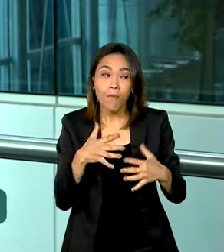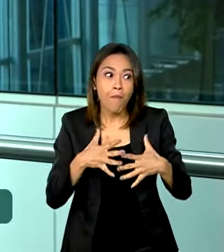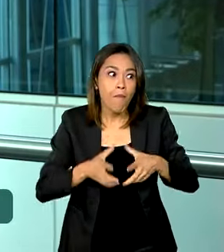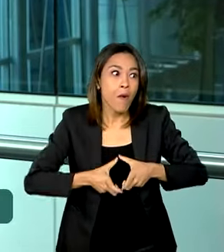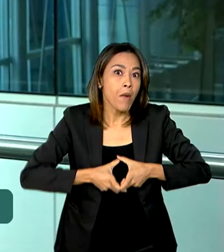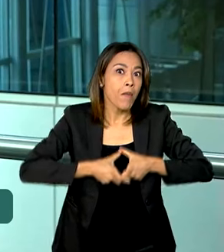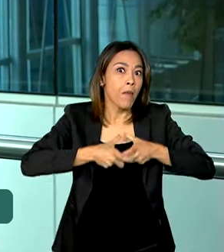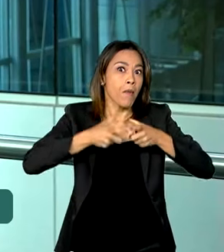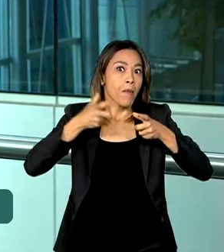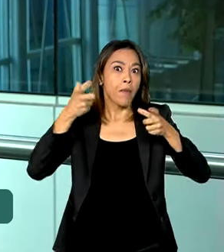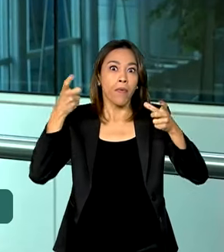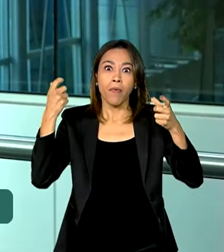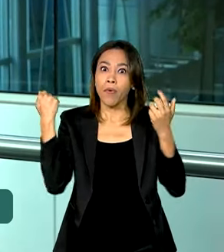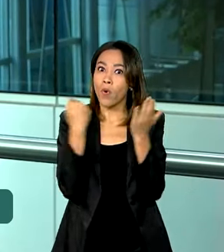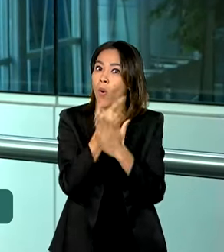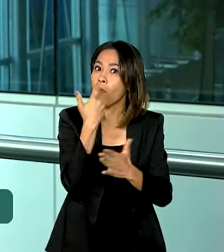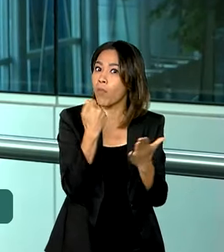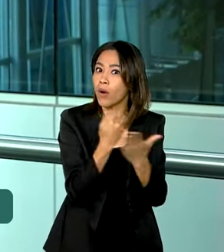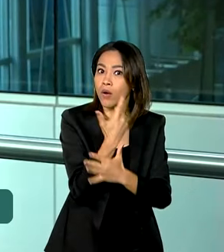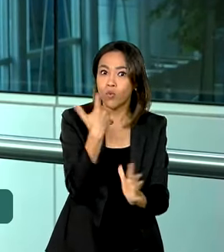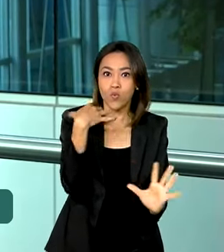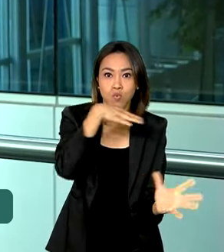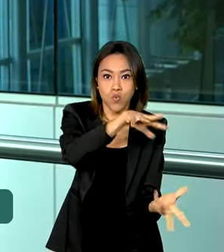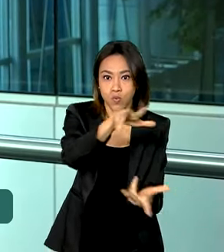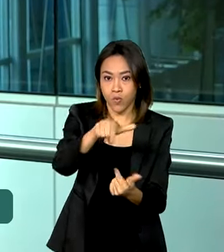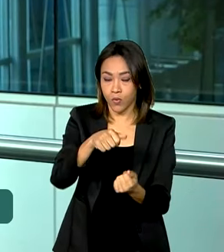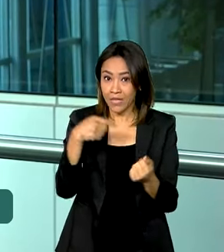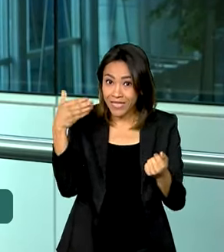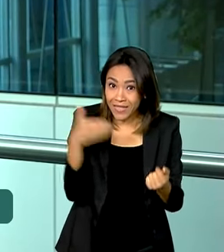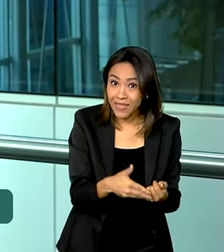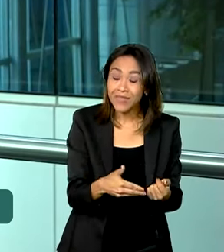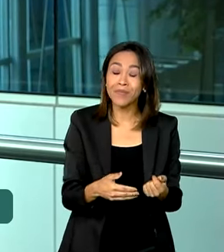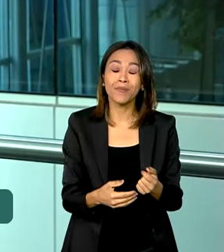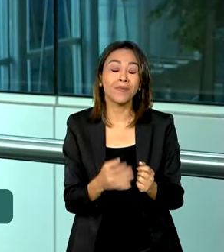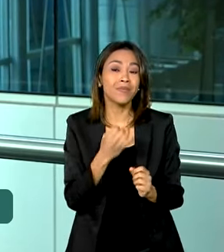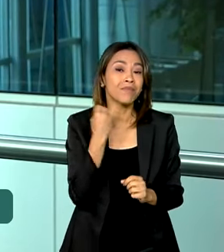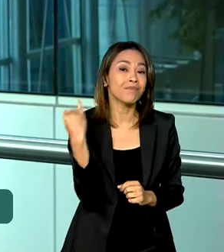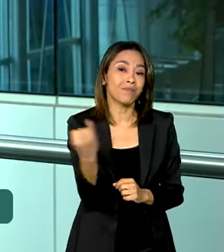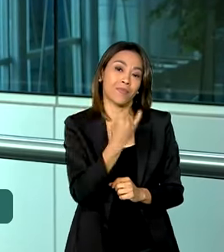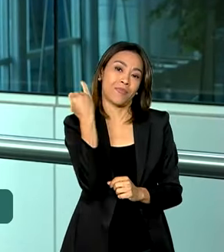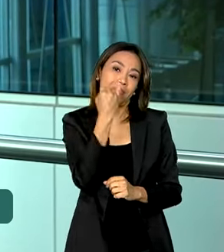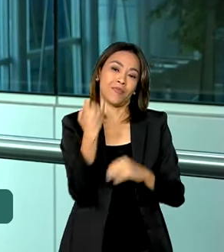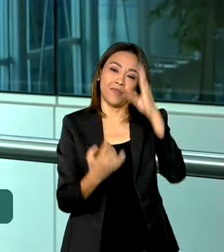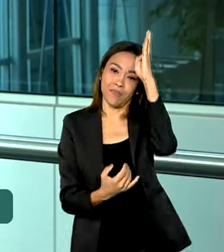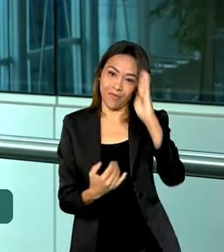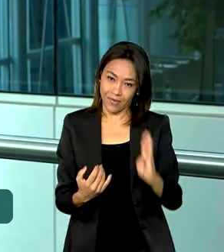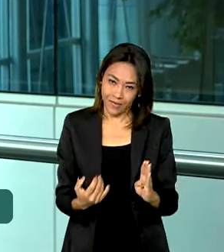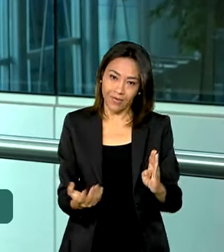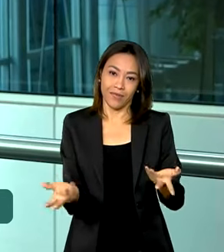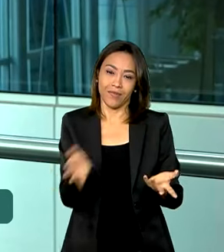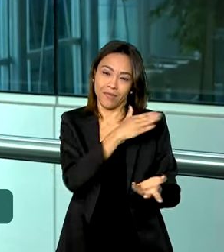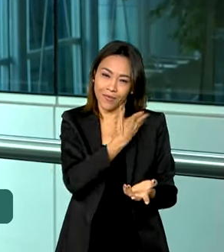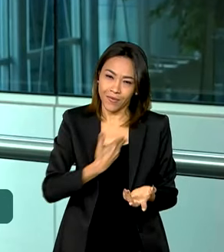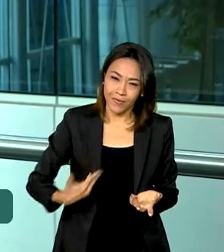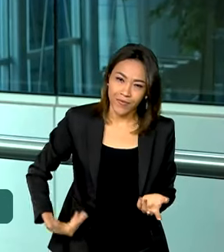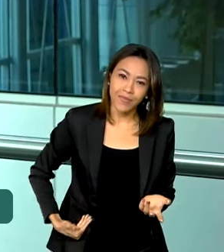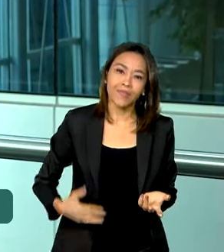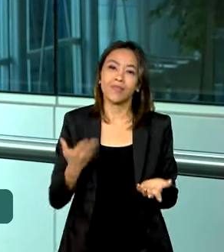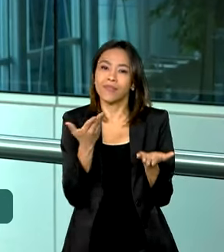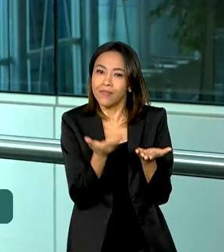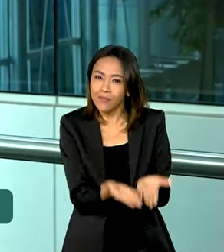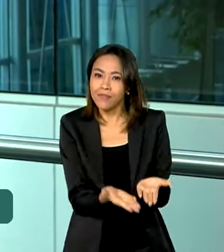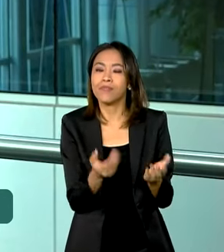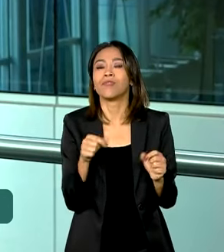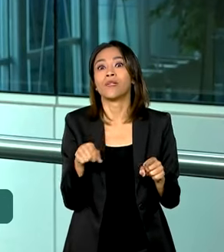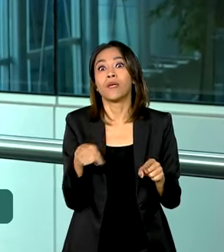mercado consumidor do mundo. Isso agrega muito para a cadeia como um todo, para o governo, para o Estado, para